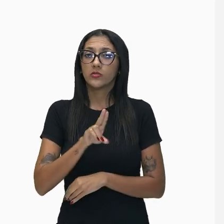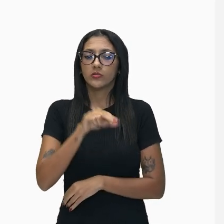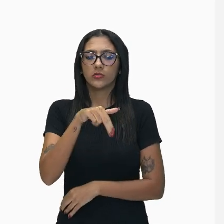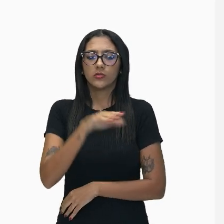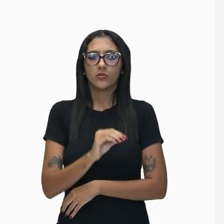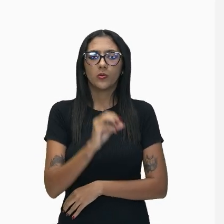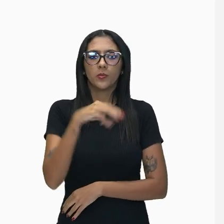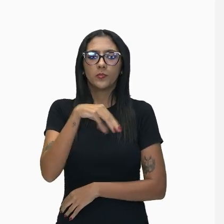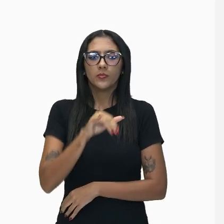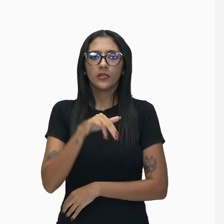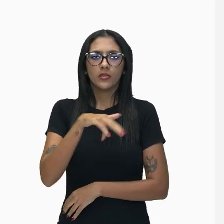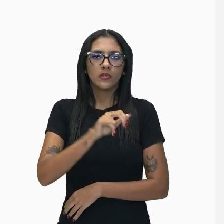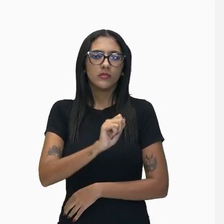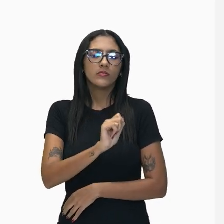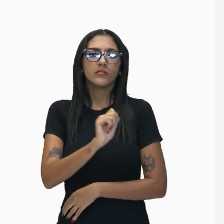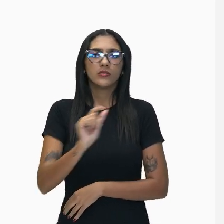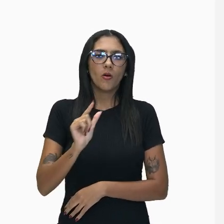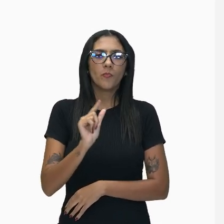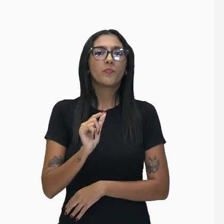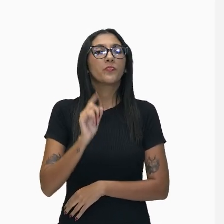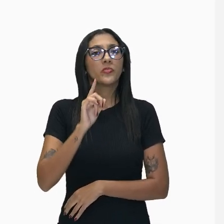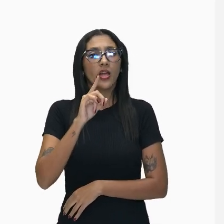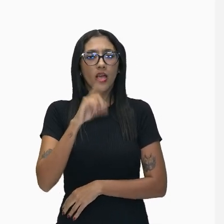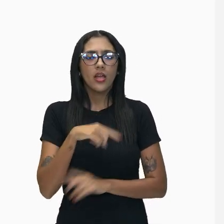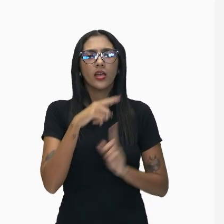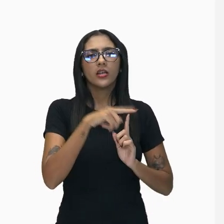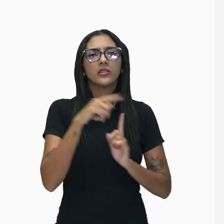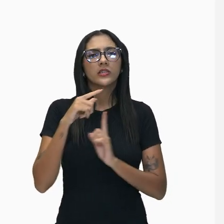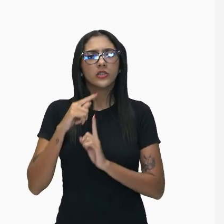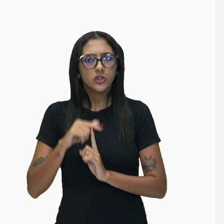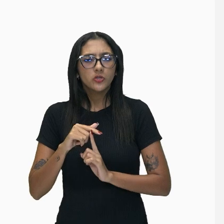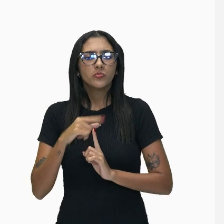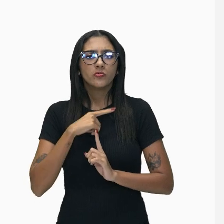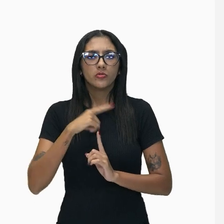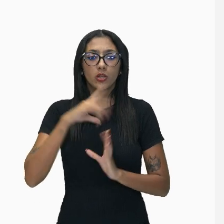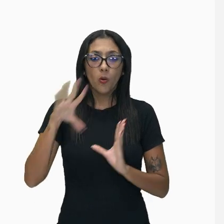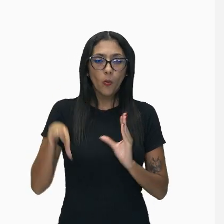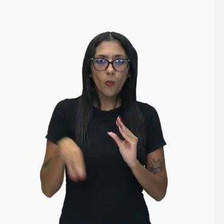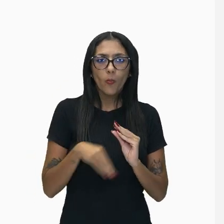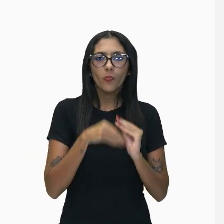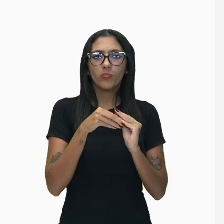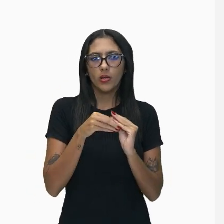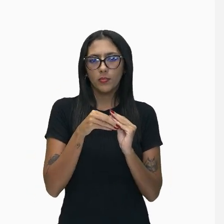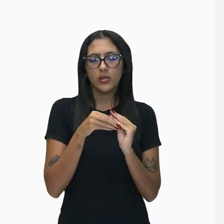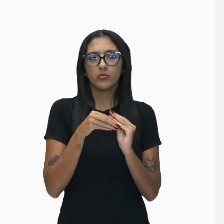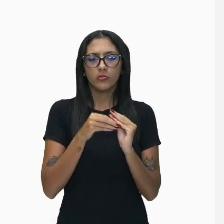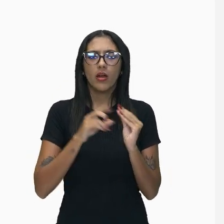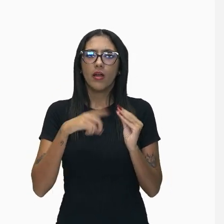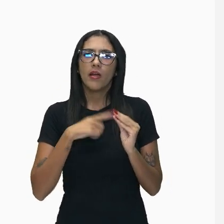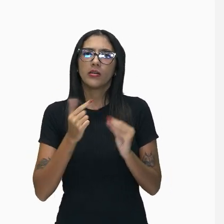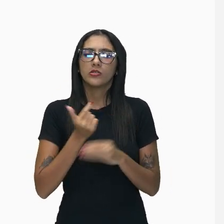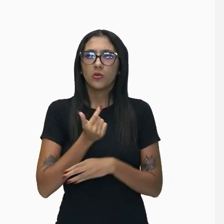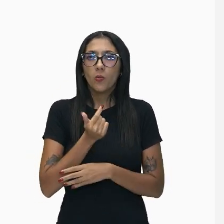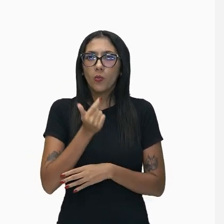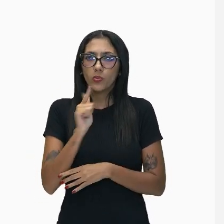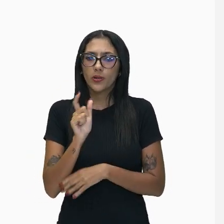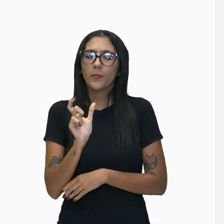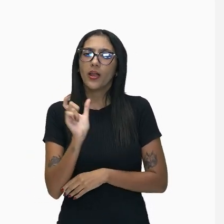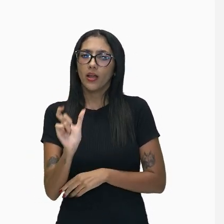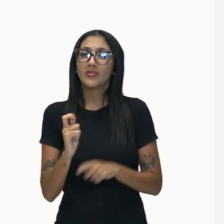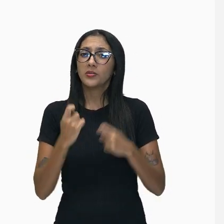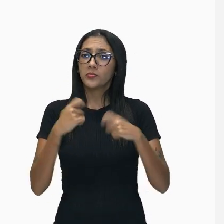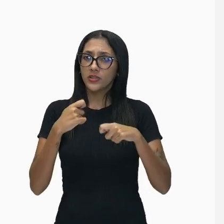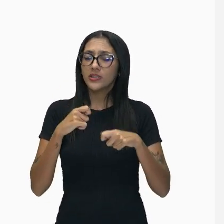Então, pessoal, a oração subordinada que exerce a função de complemento nominal de algum termo da oração